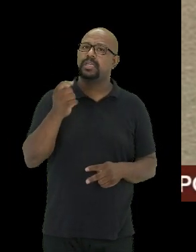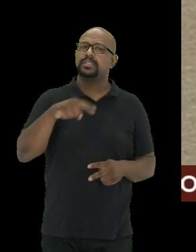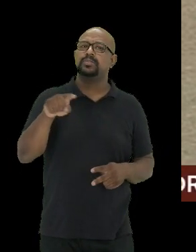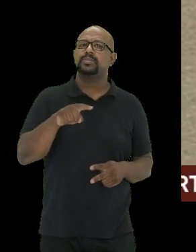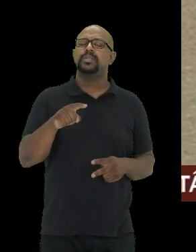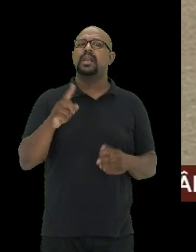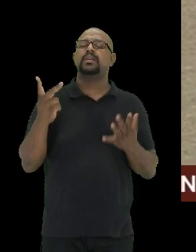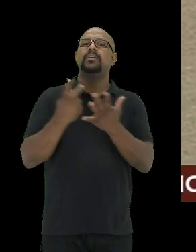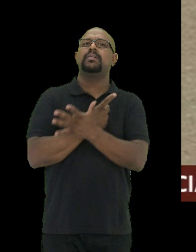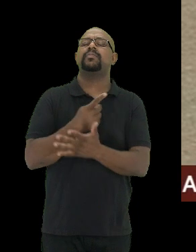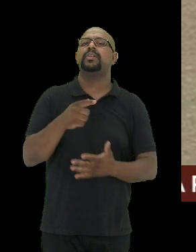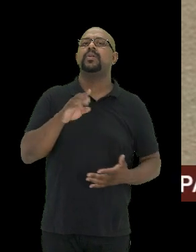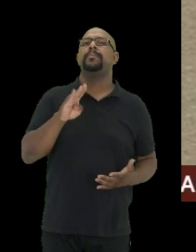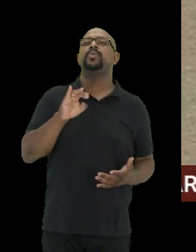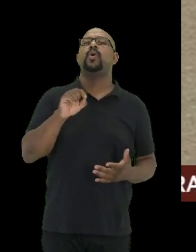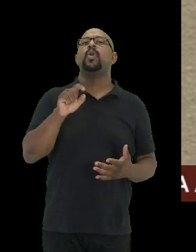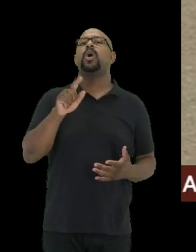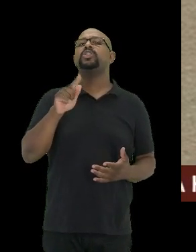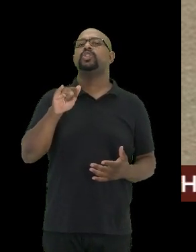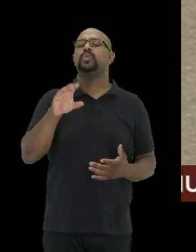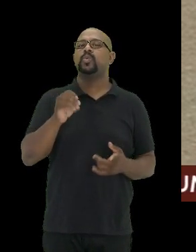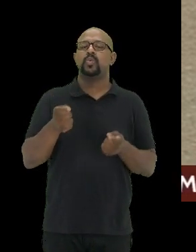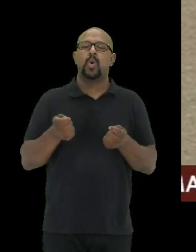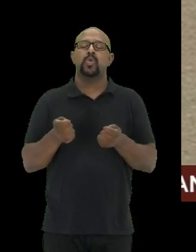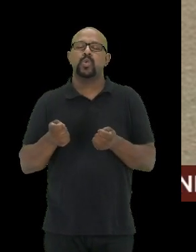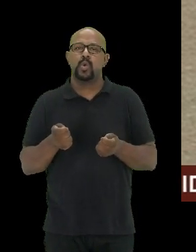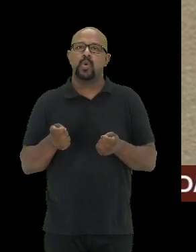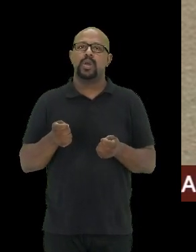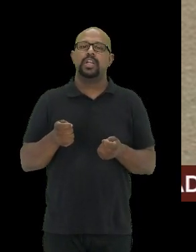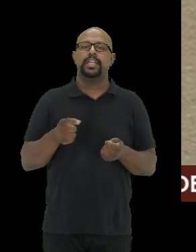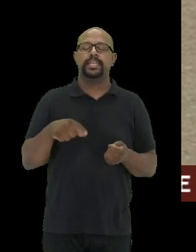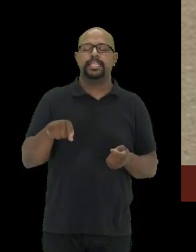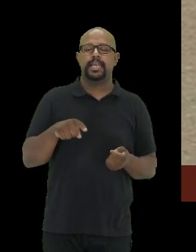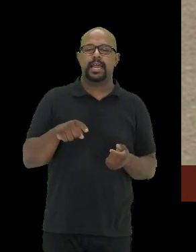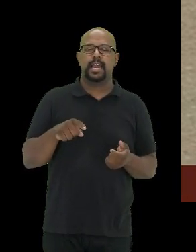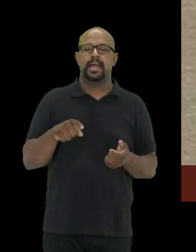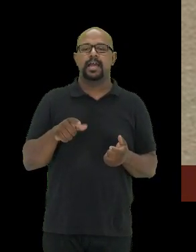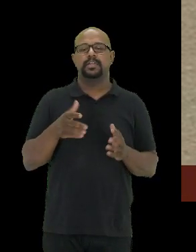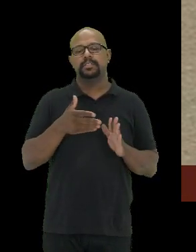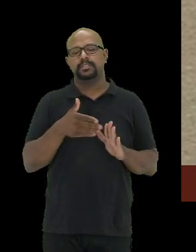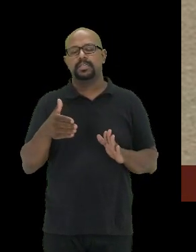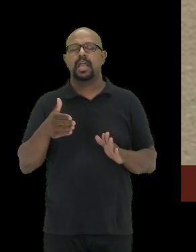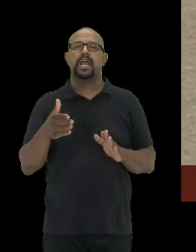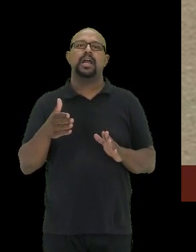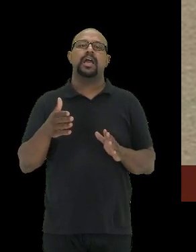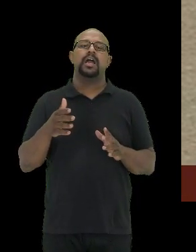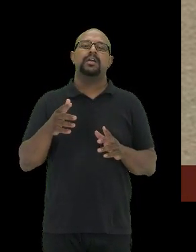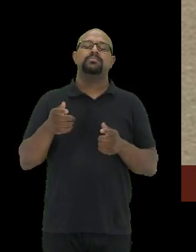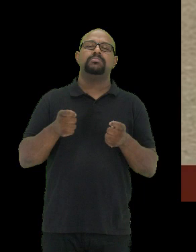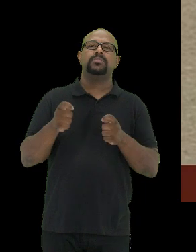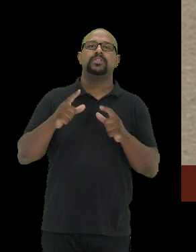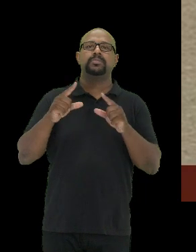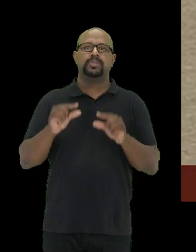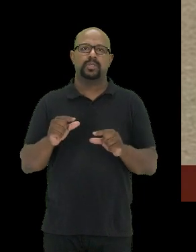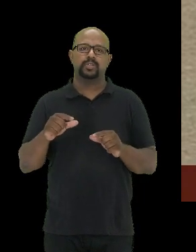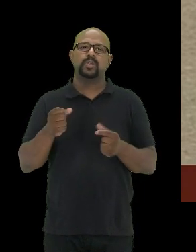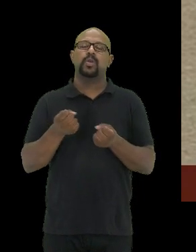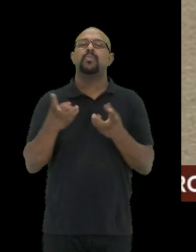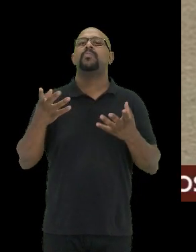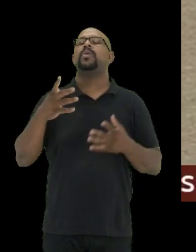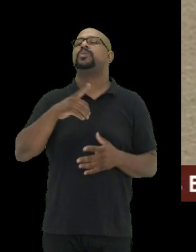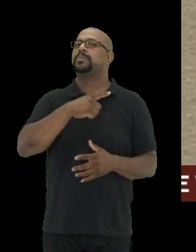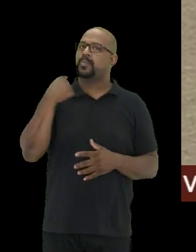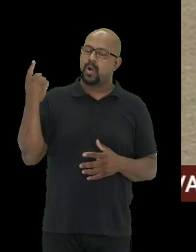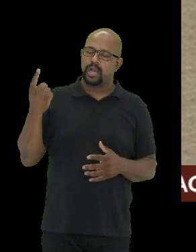biológicos no controle e na diminuição, por exemplo, do número de mortes e também